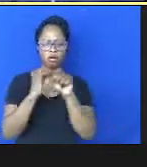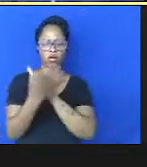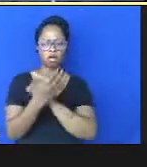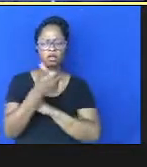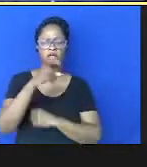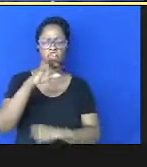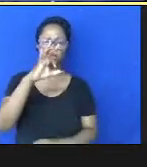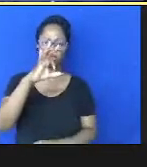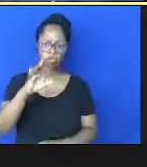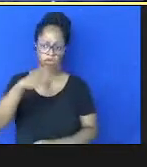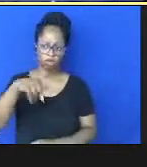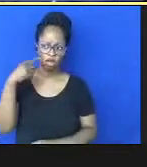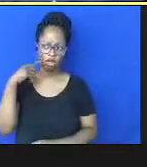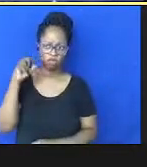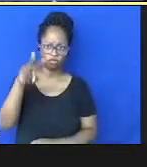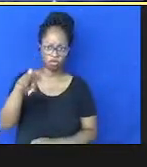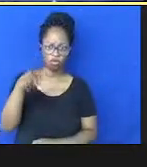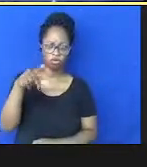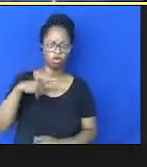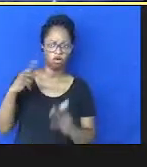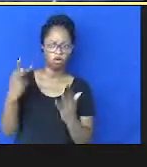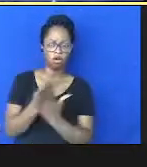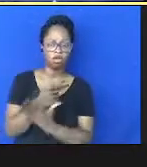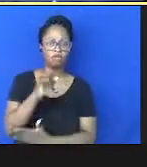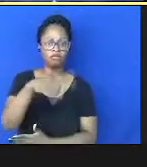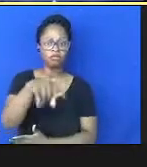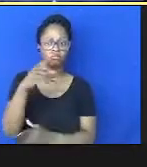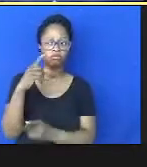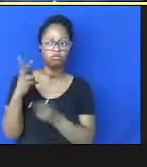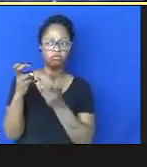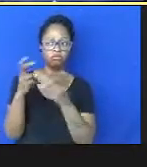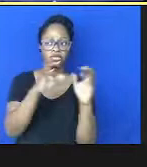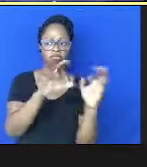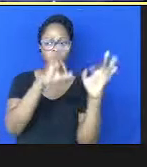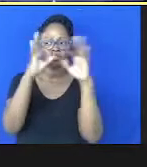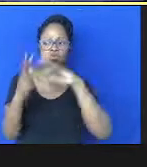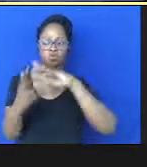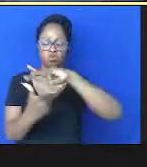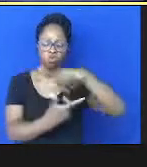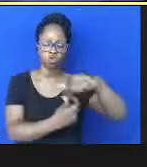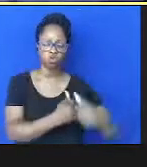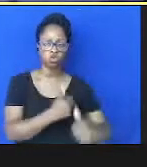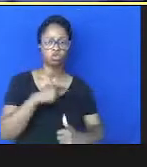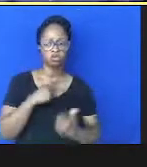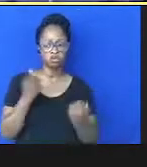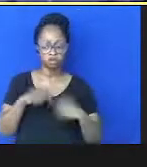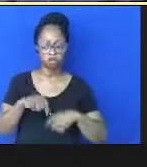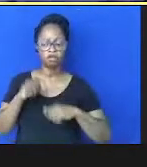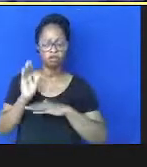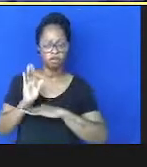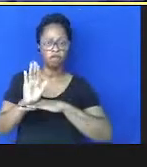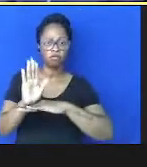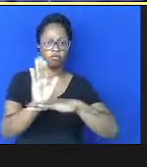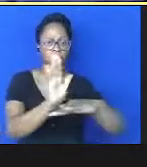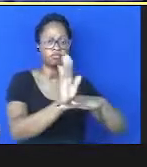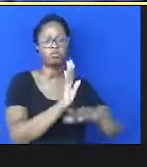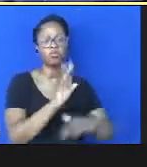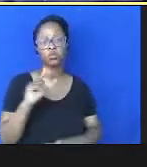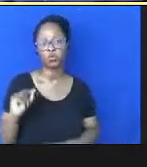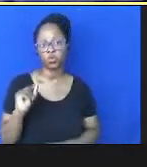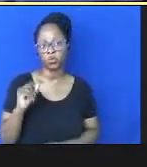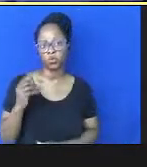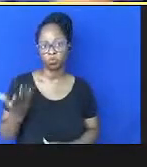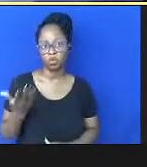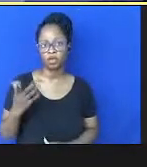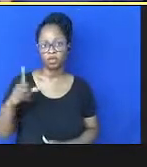do que a gente viu no mundo então se você observar aqui no mundo contribuiu aqui a